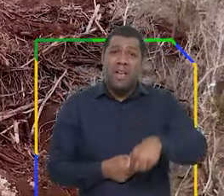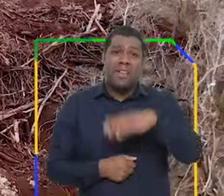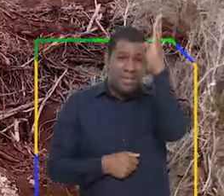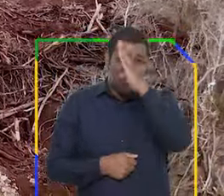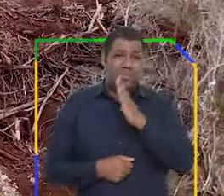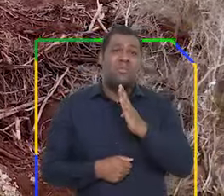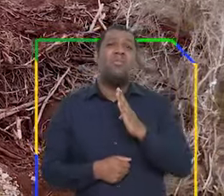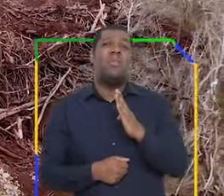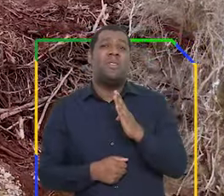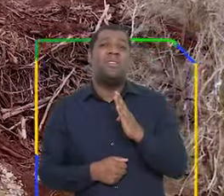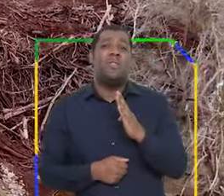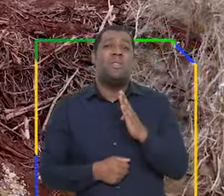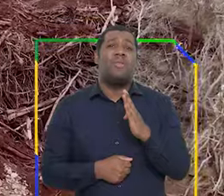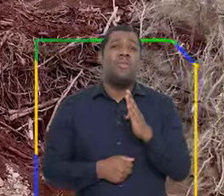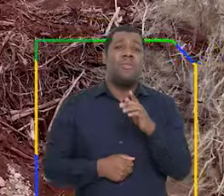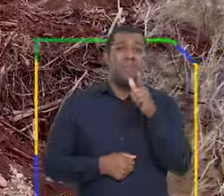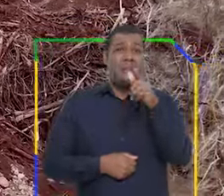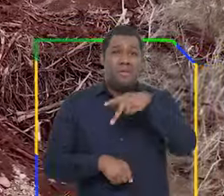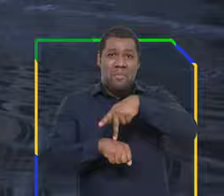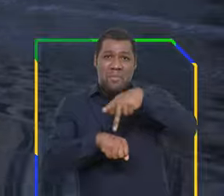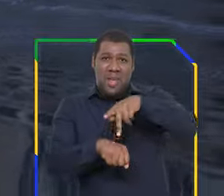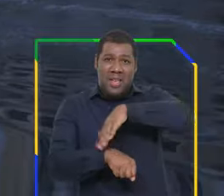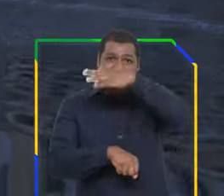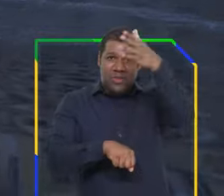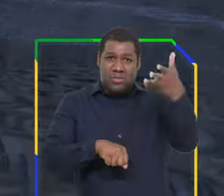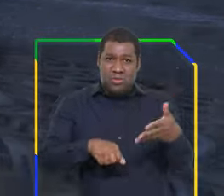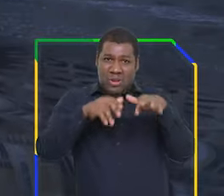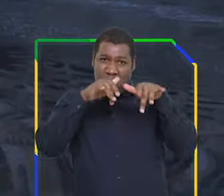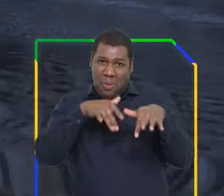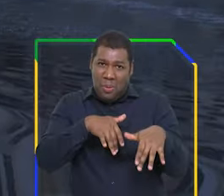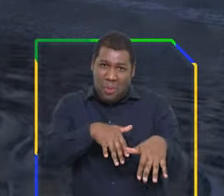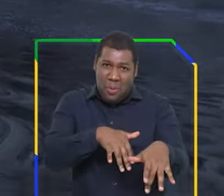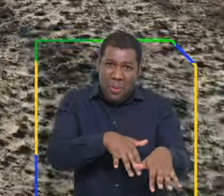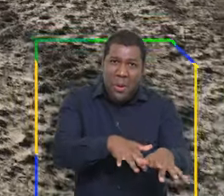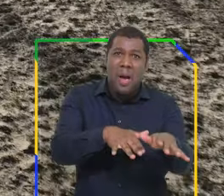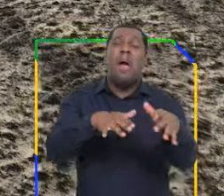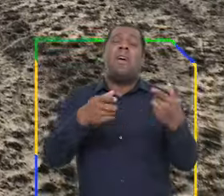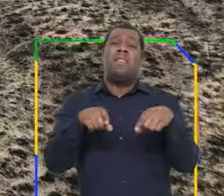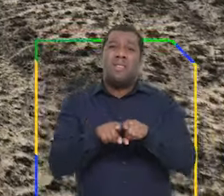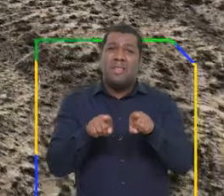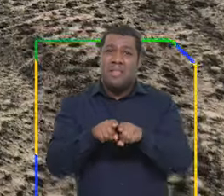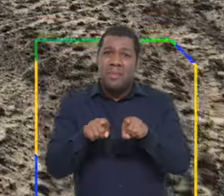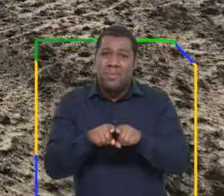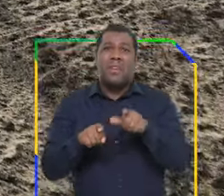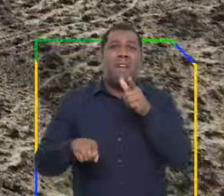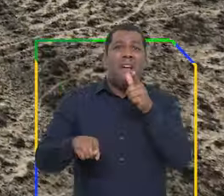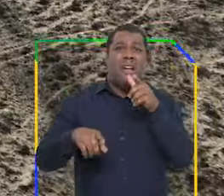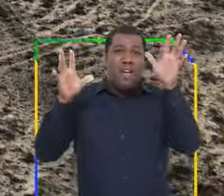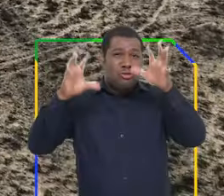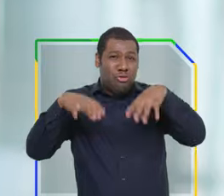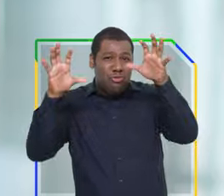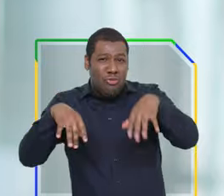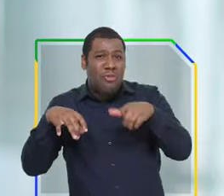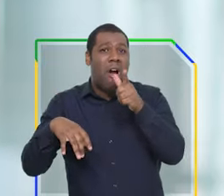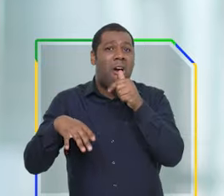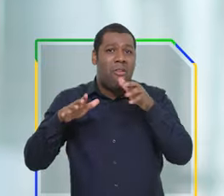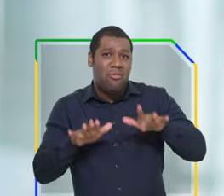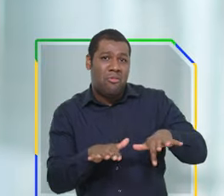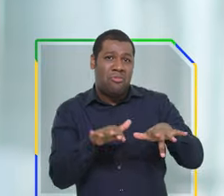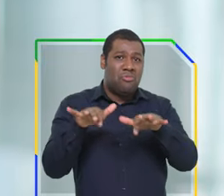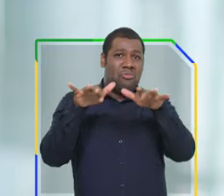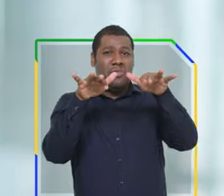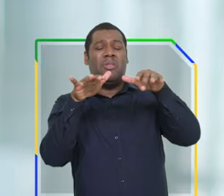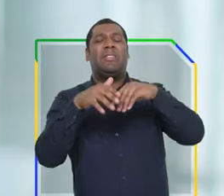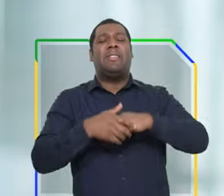a intensificação de deslizamentos, inundações, secas, processos de desestificação anuncia